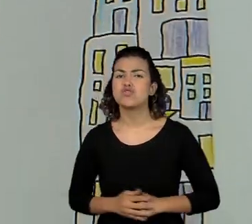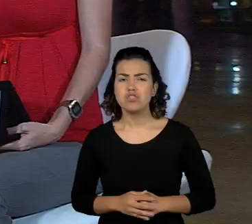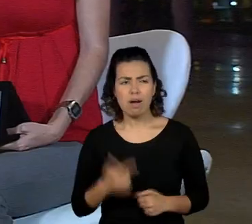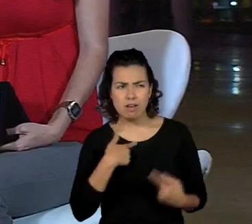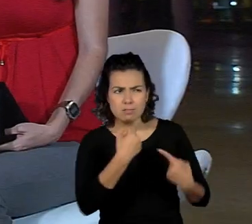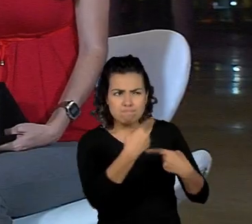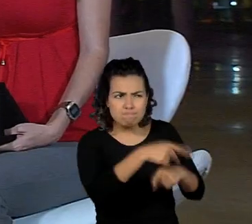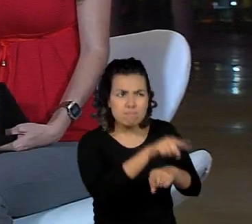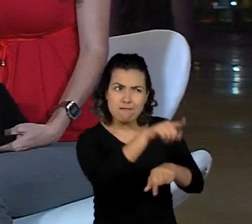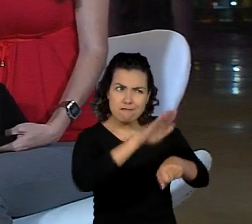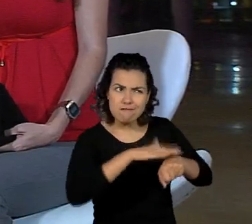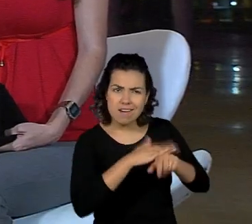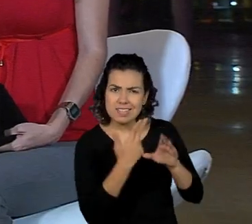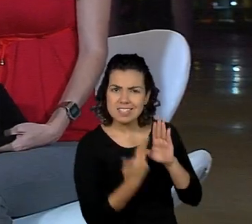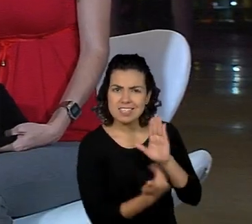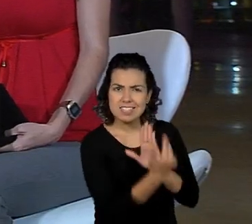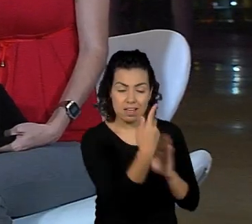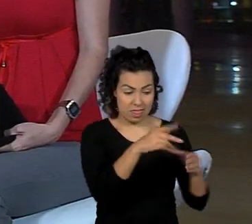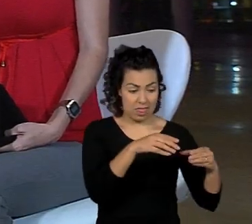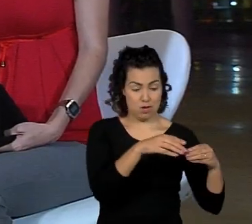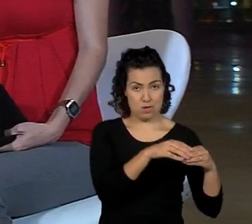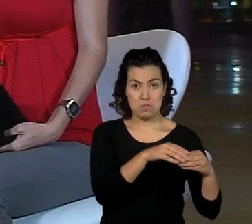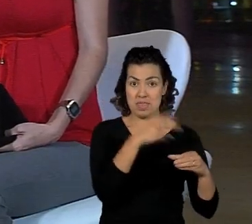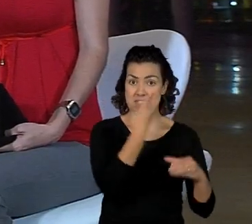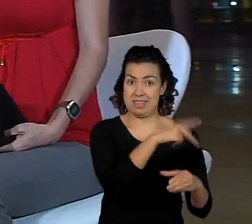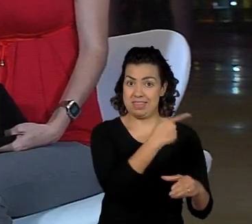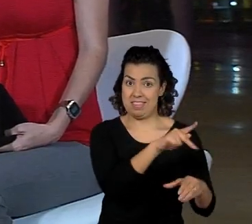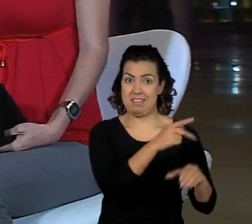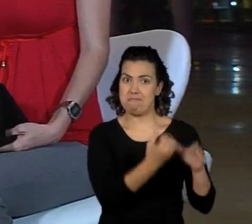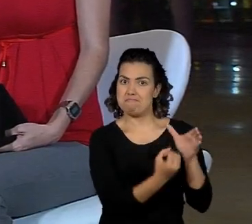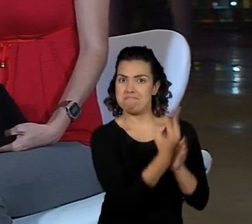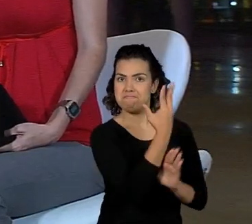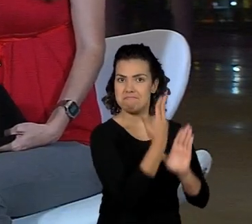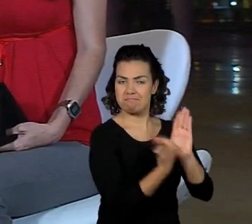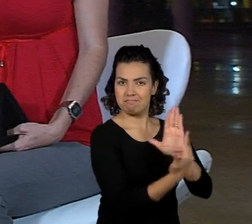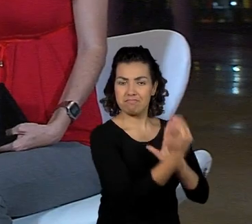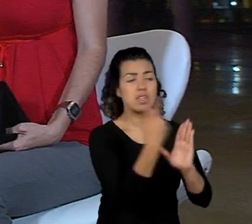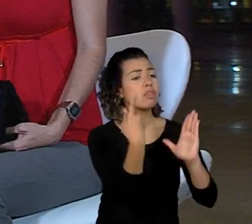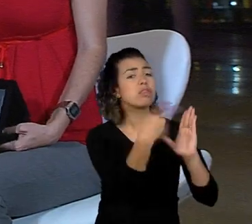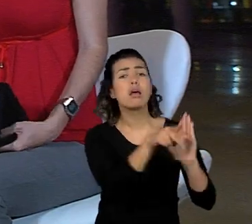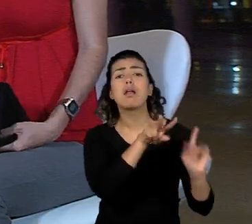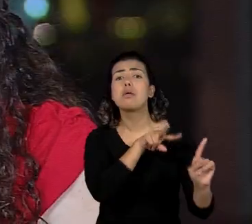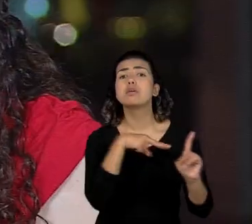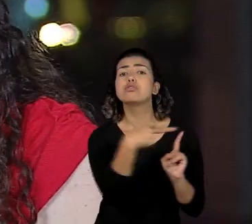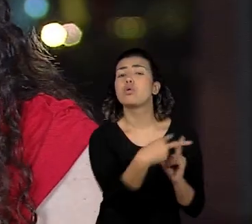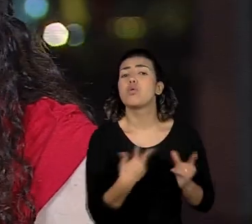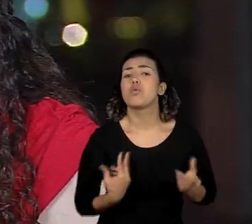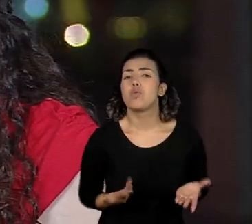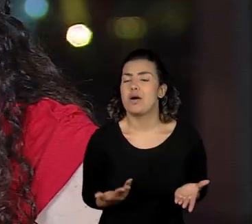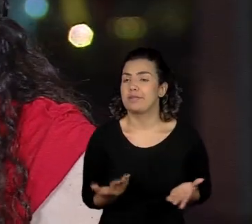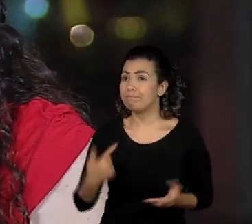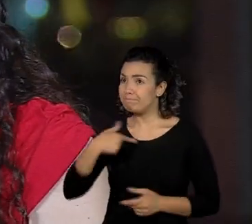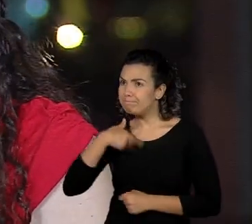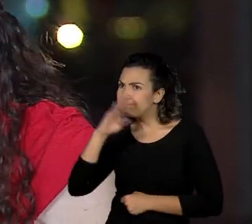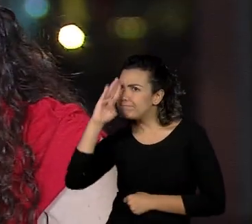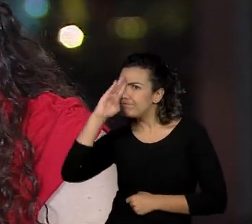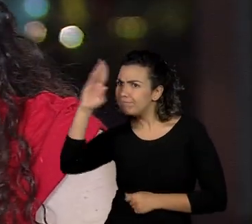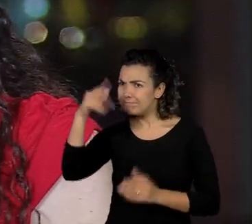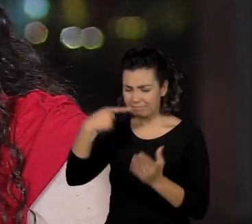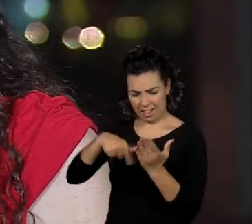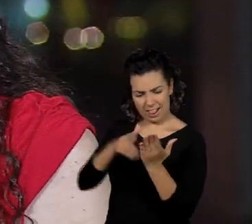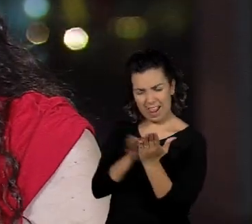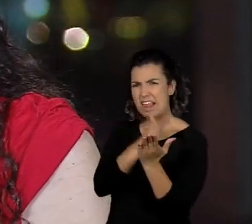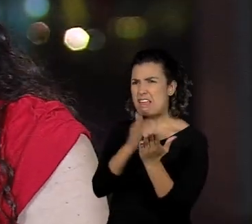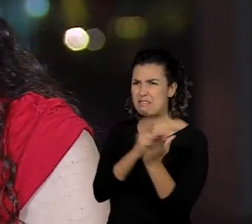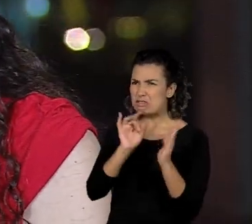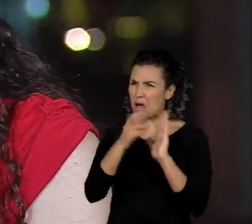ilustração. Então, cada grupo fez a sua própria ilustração, trazendo a ideia principal de cada conto. O resultado principal desse livro não foi a